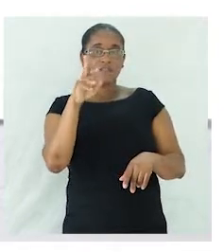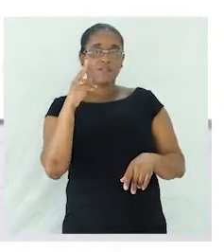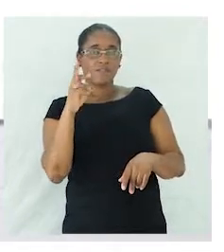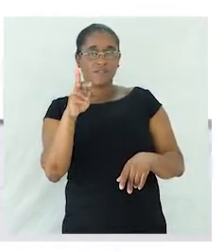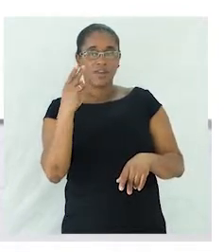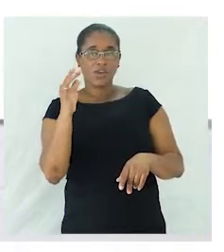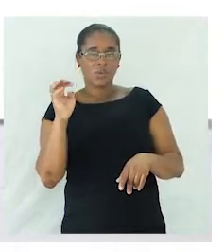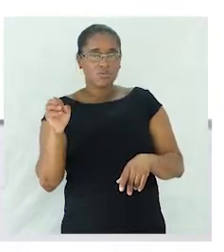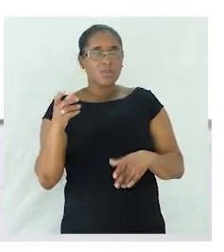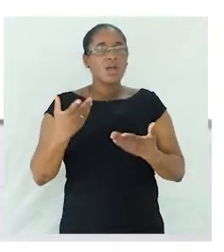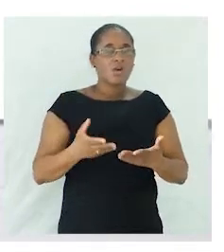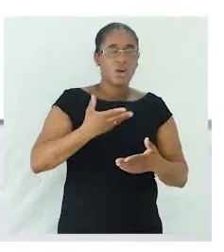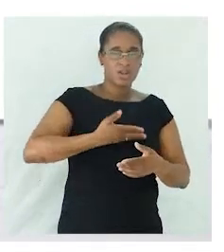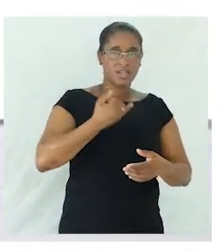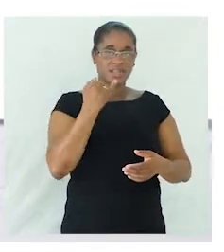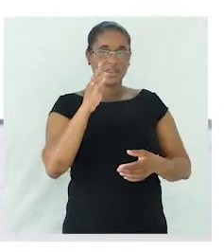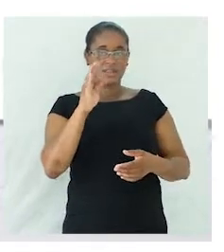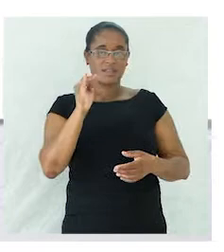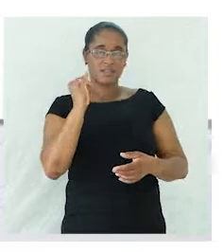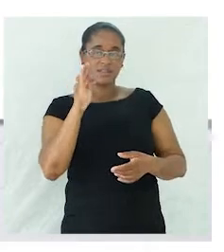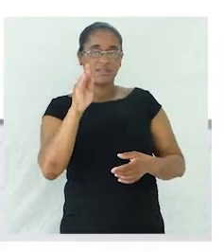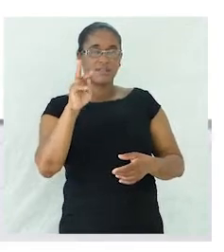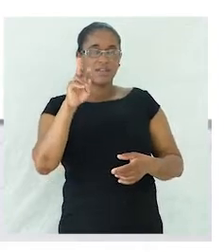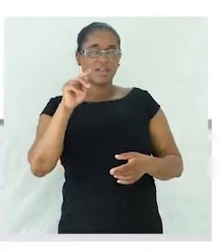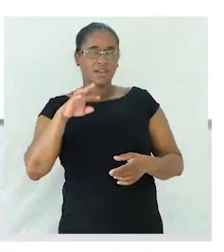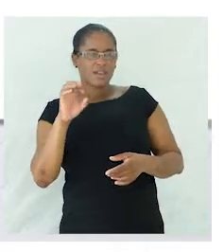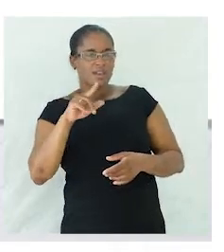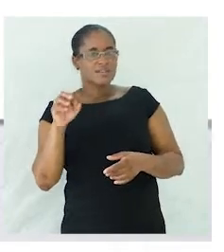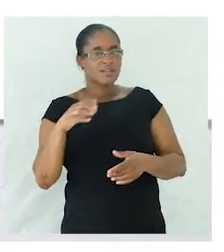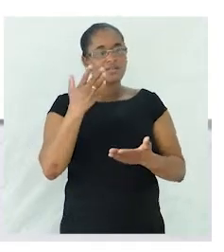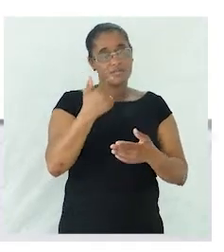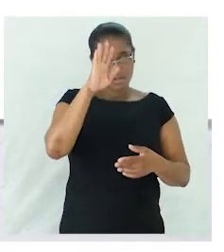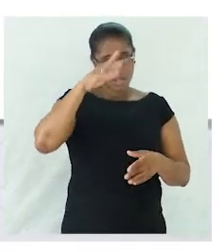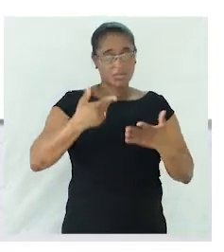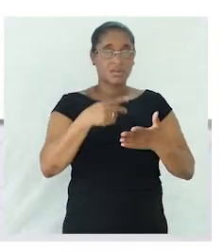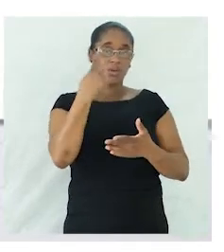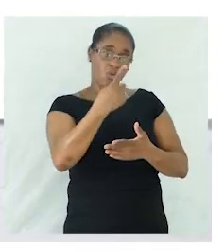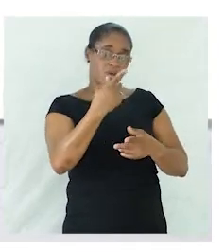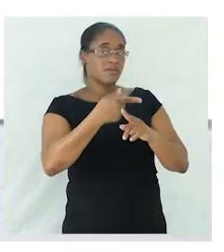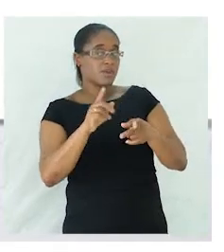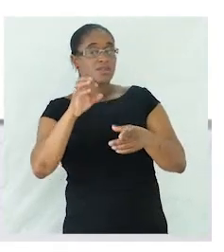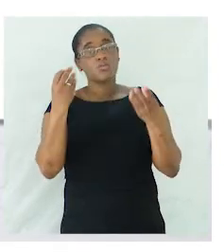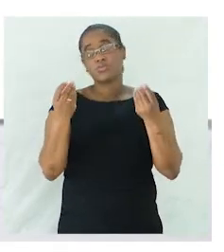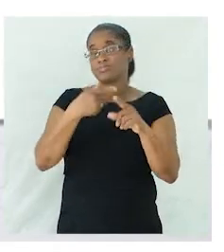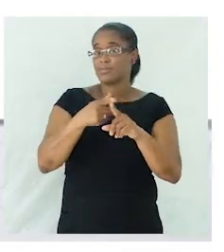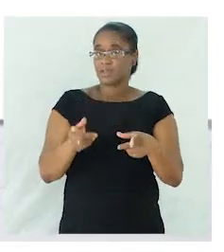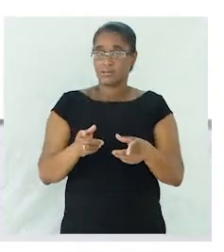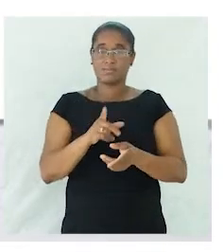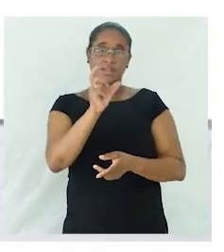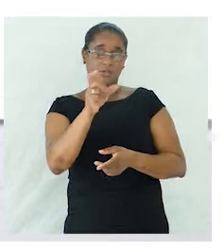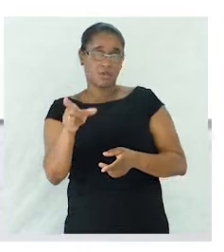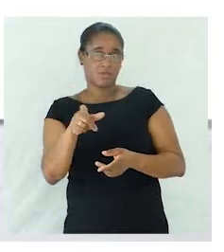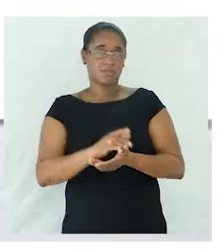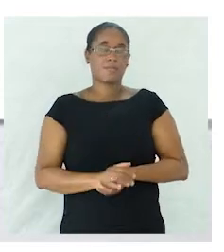sabemos tem uma diferença e várias diferenças então temos aqui só essas duas palavrinhas o sexto exercício